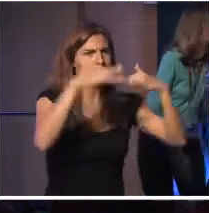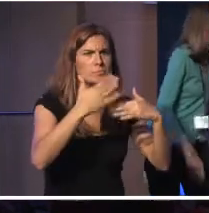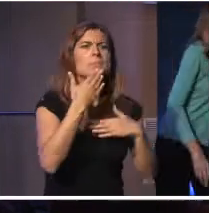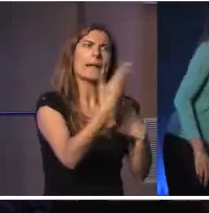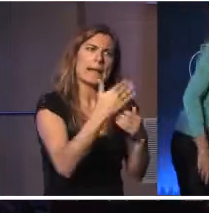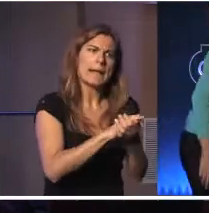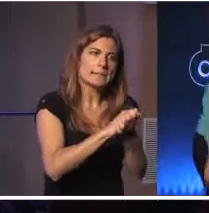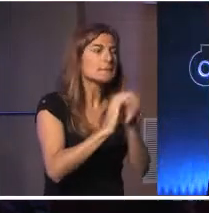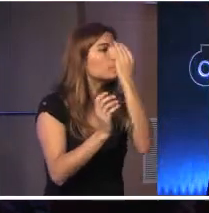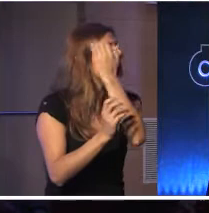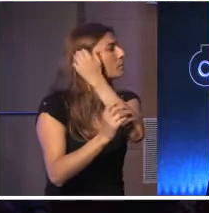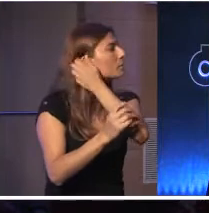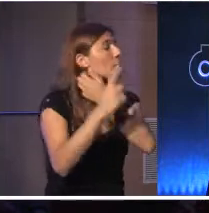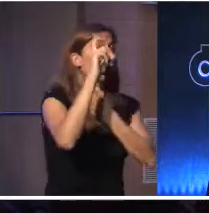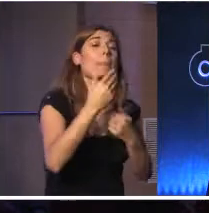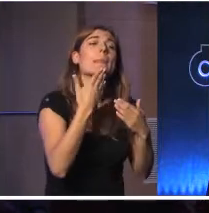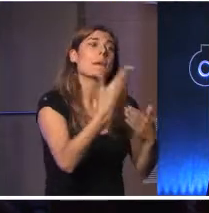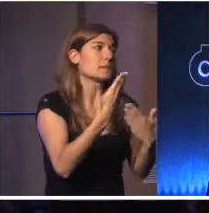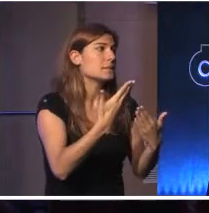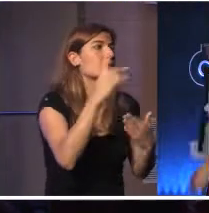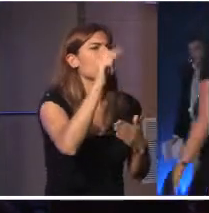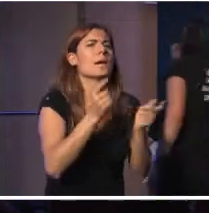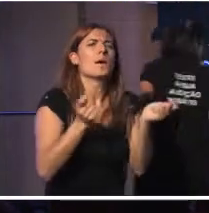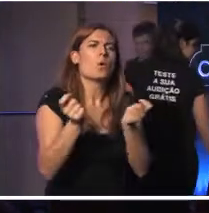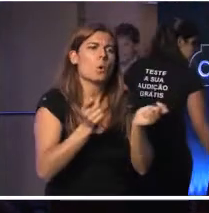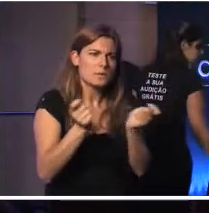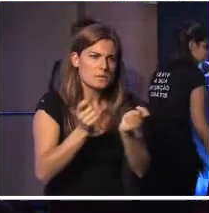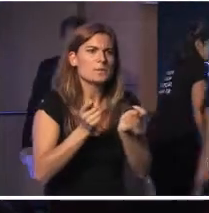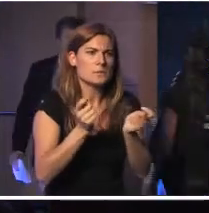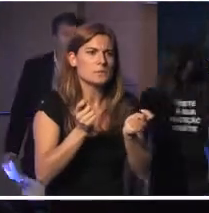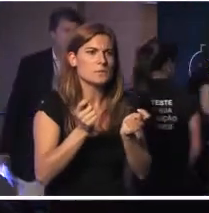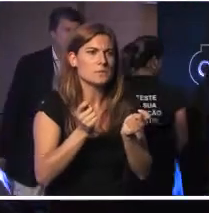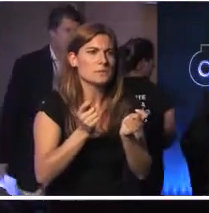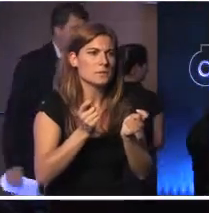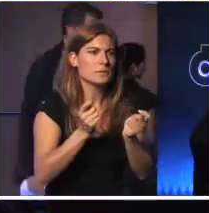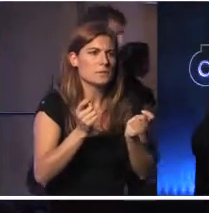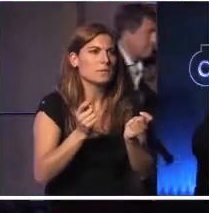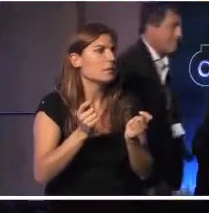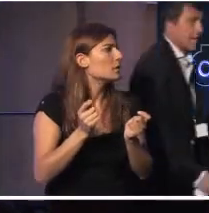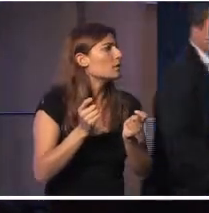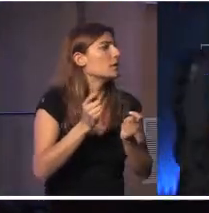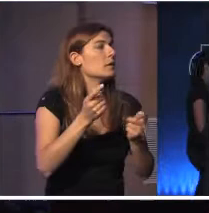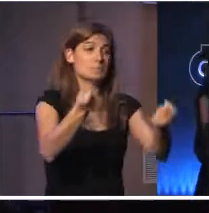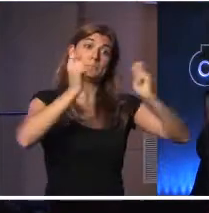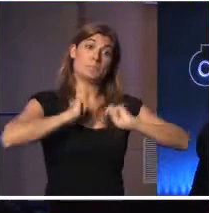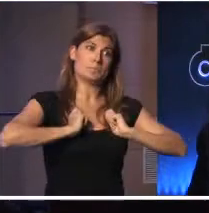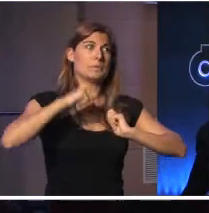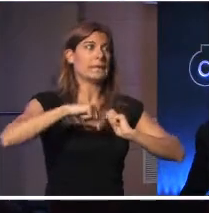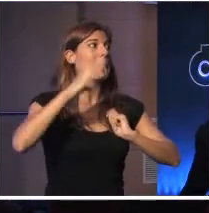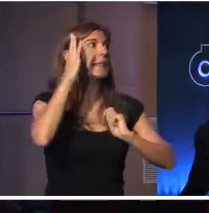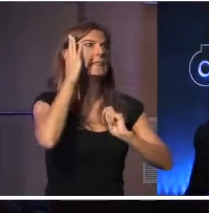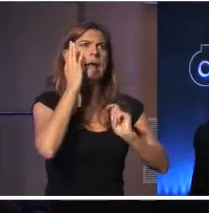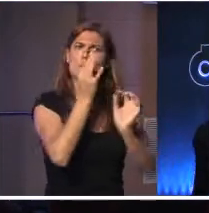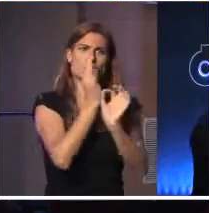e quero agradecer também à organização por me ter convidado para moderar esta tarde fantástica.